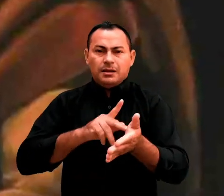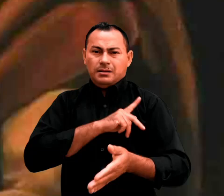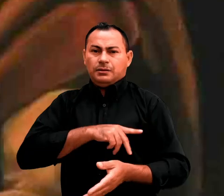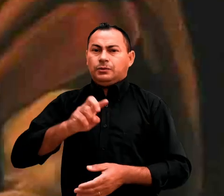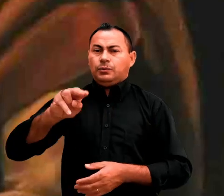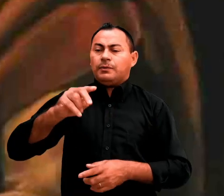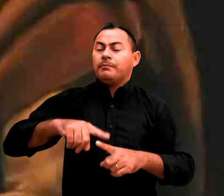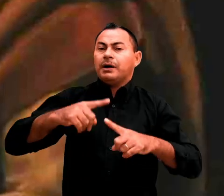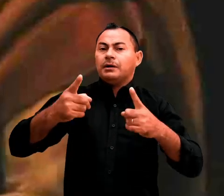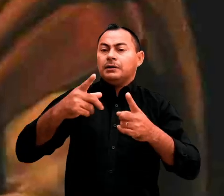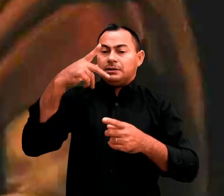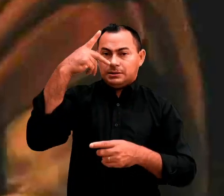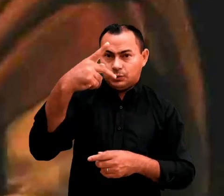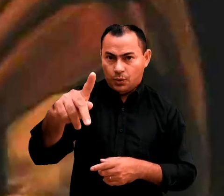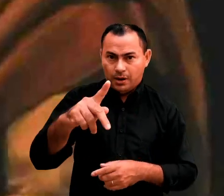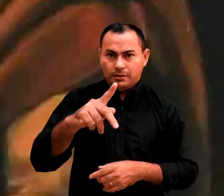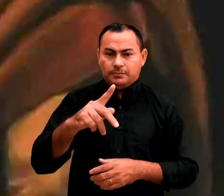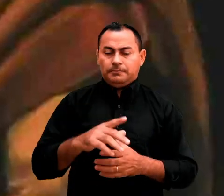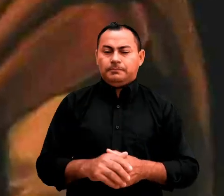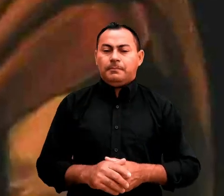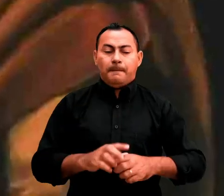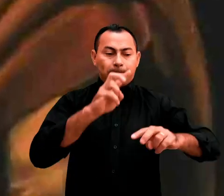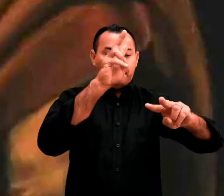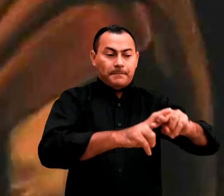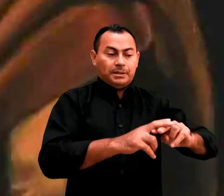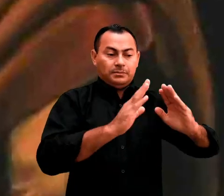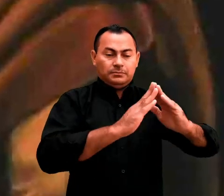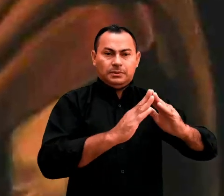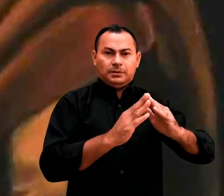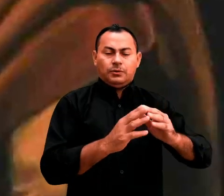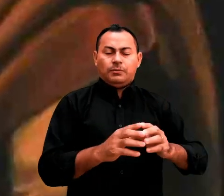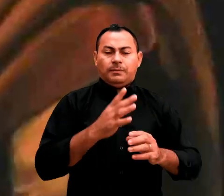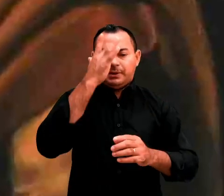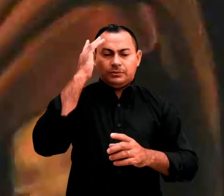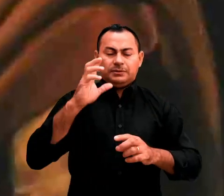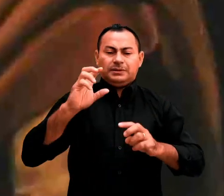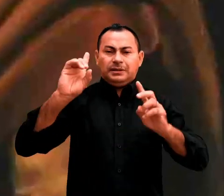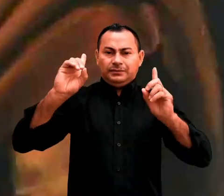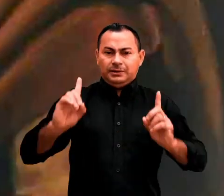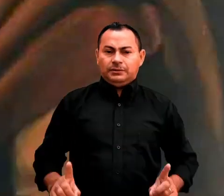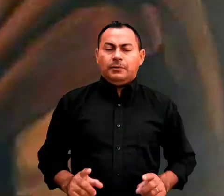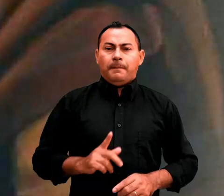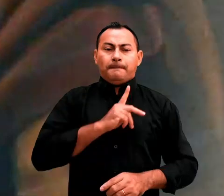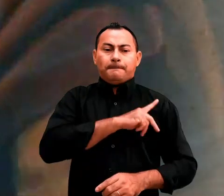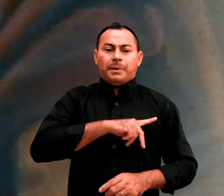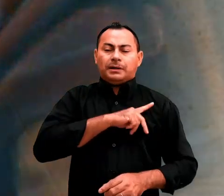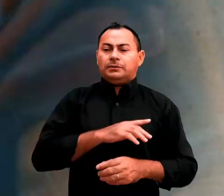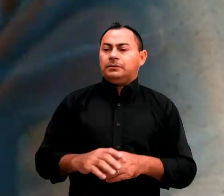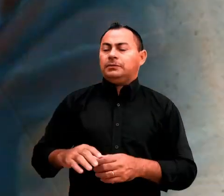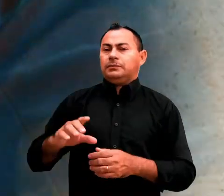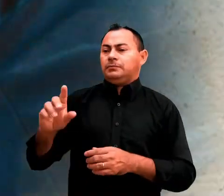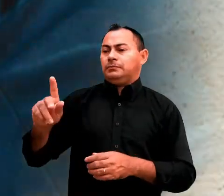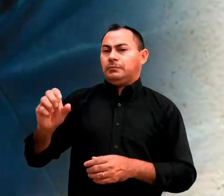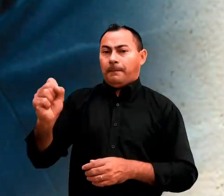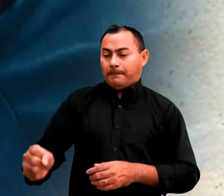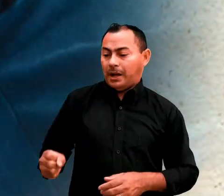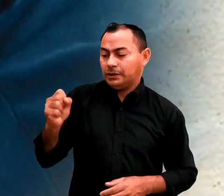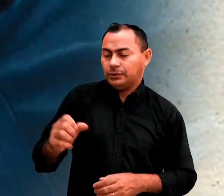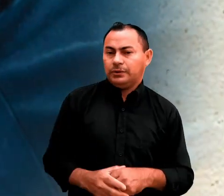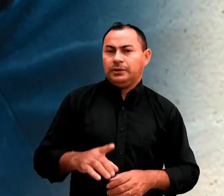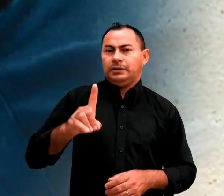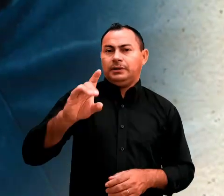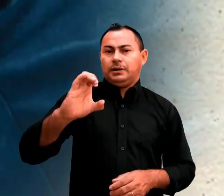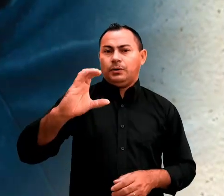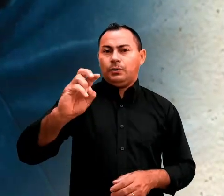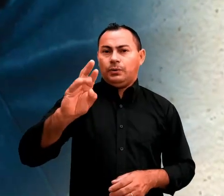exemplo, se não fosse por sua prisão, como tetraplégico, o pastor Dick Woodward jamais